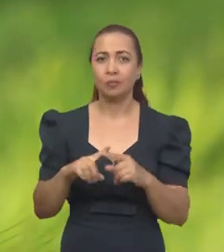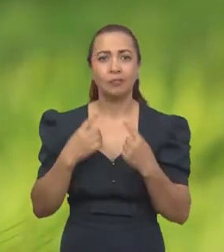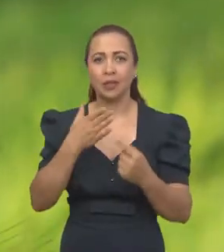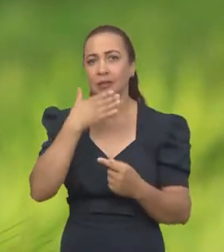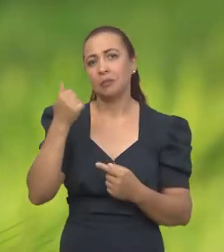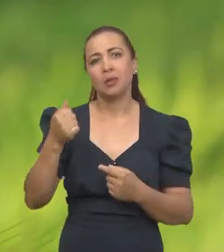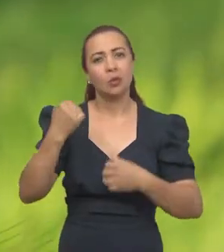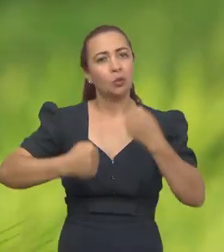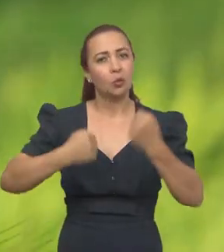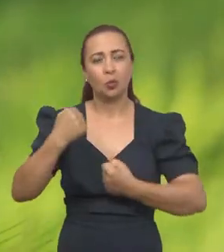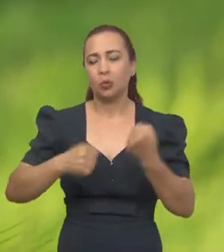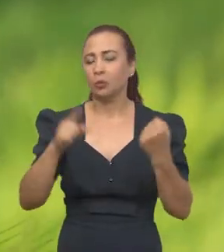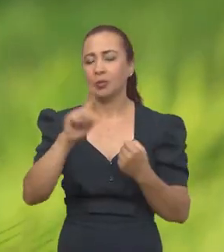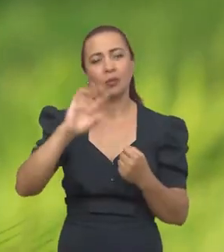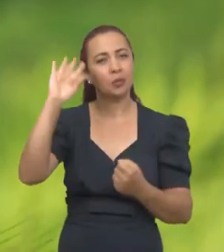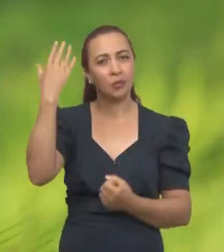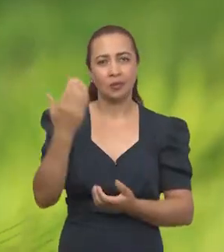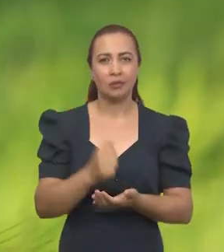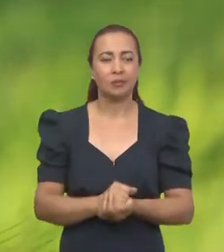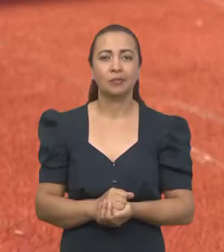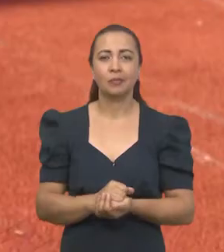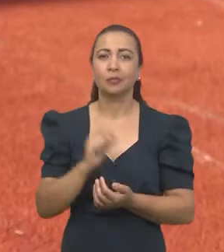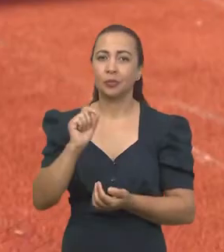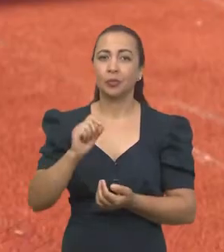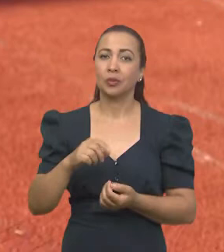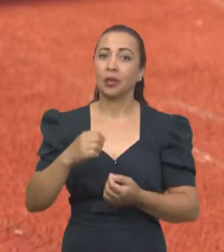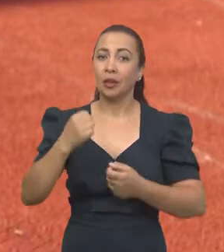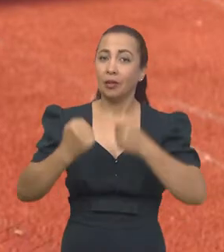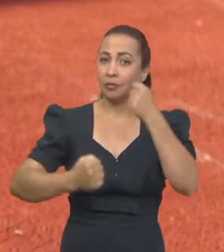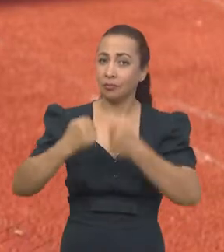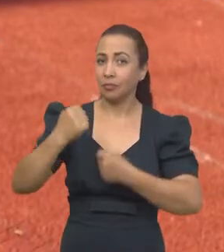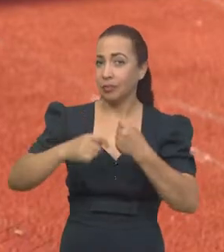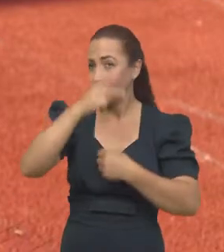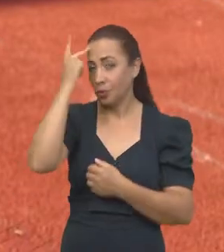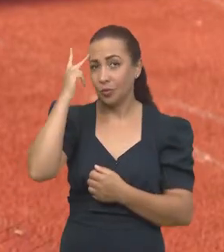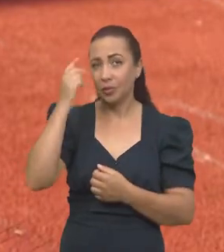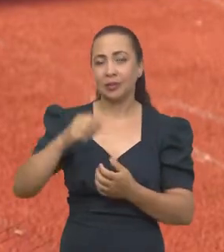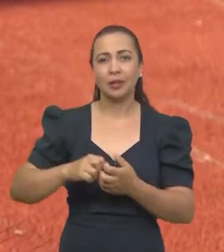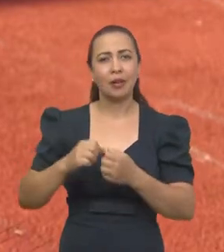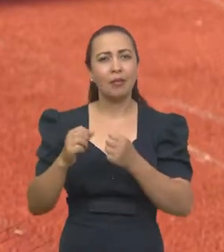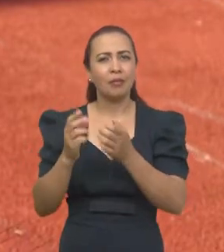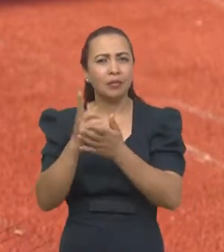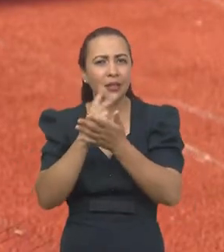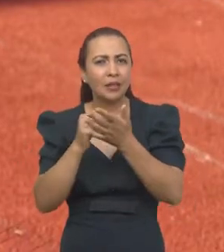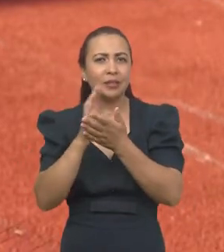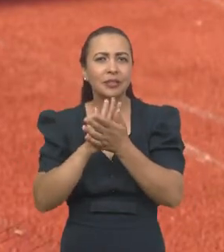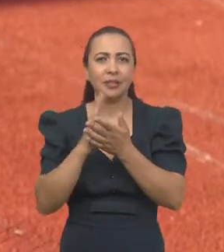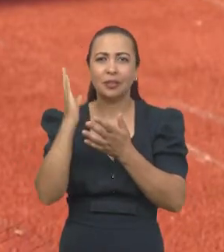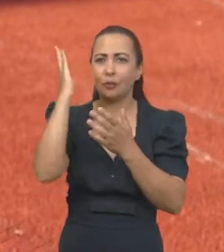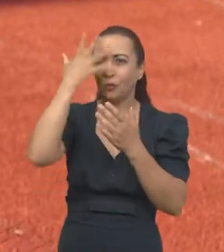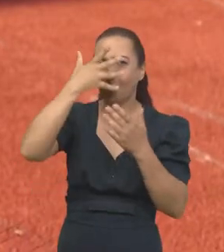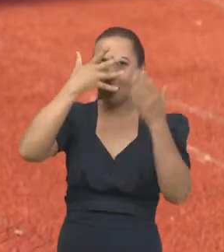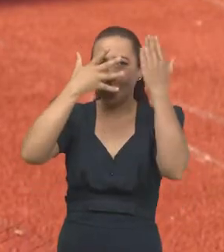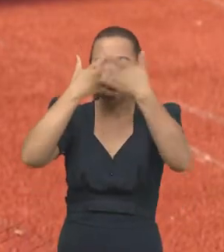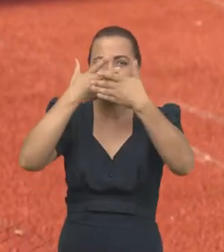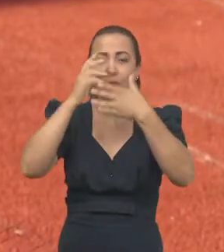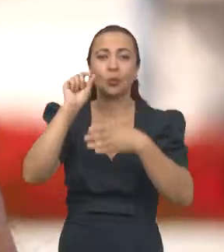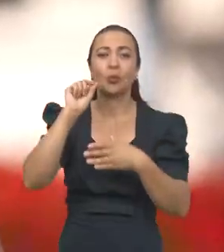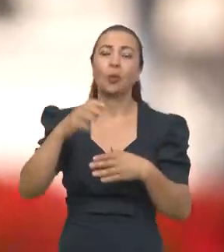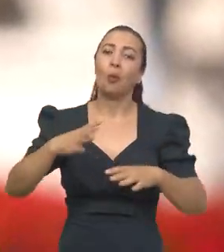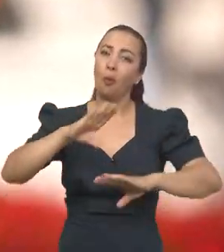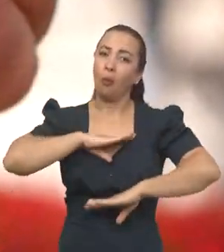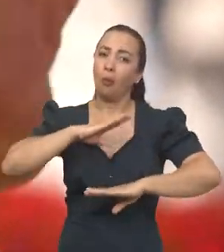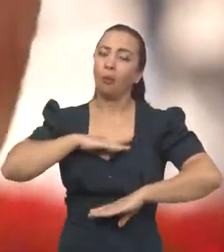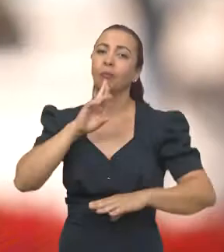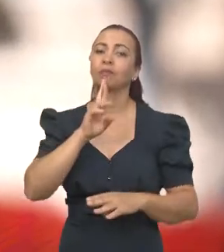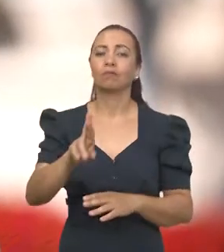mas a melhora da performance não aconteceu. Ou seja, o que os atletas estão fazendo, estão mascarando aquilo que o corpo está respondendo, né, a questão